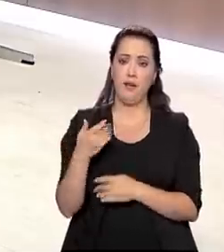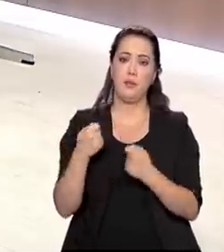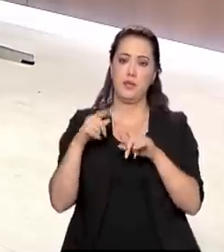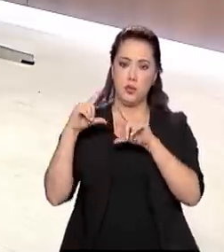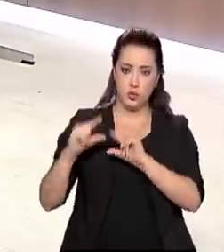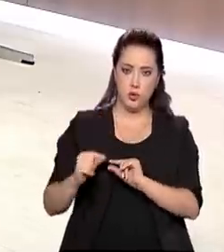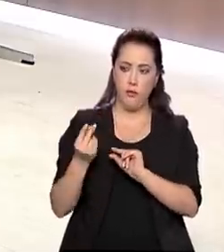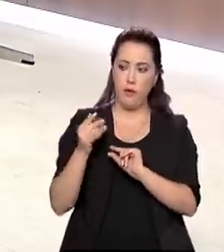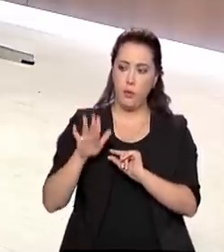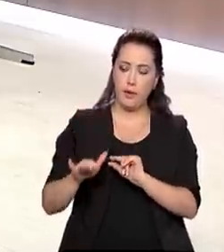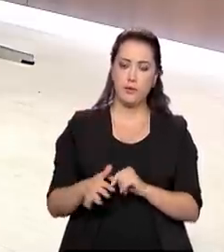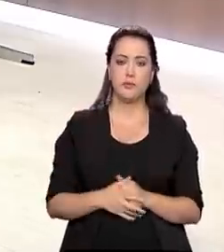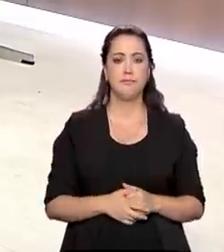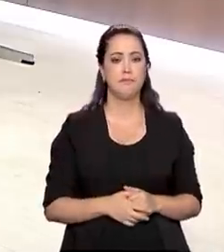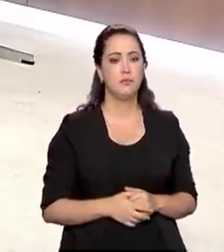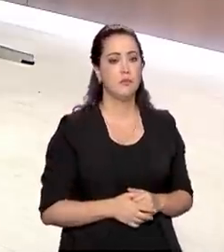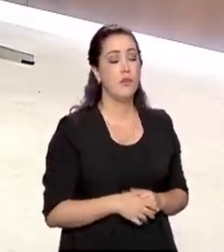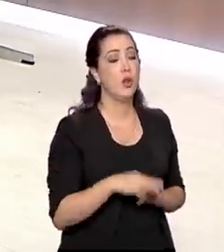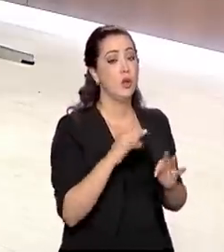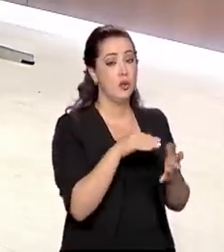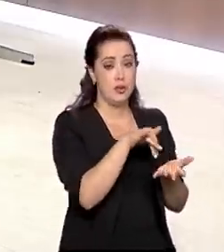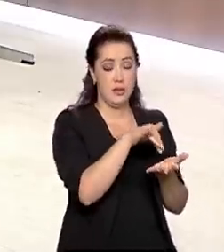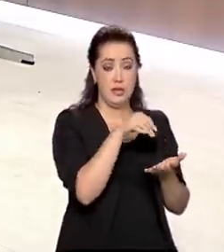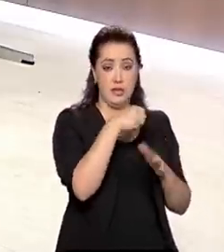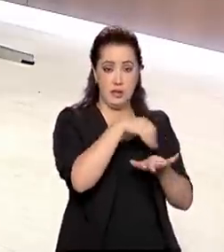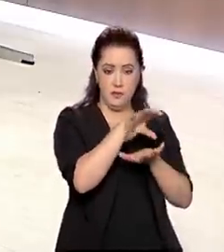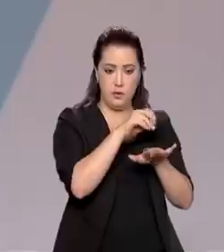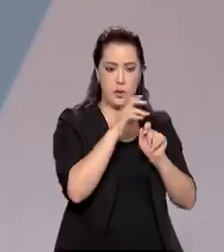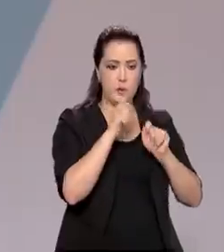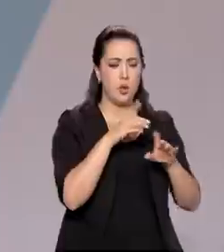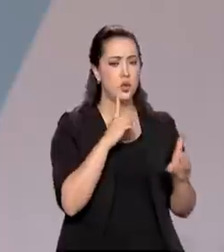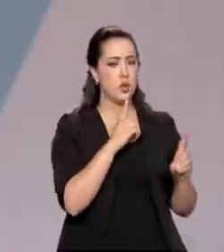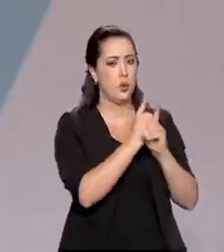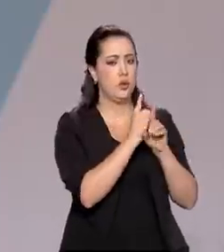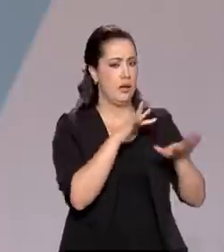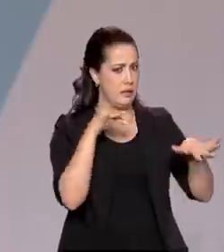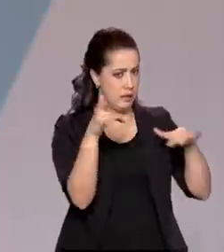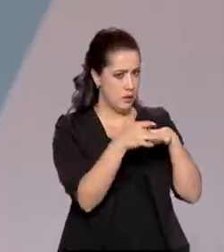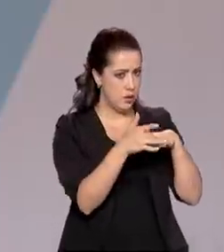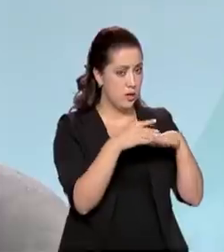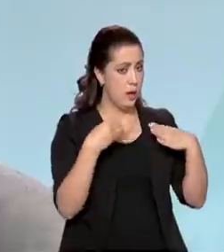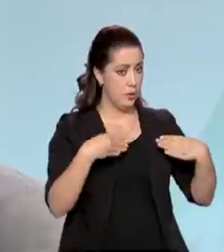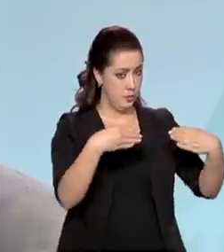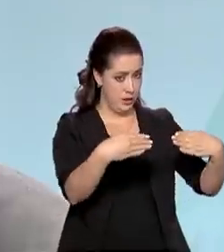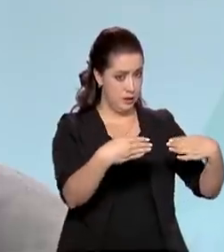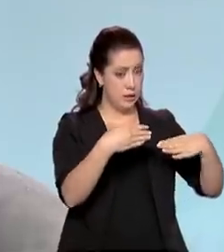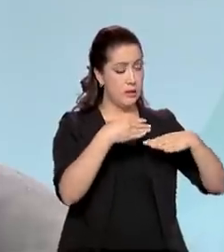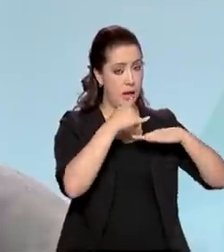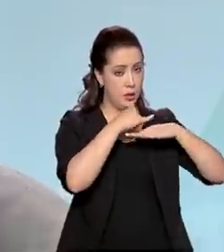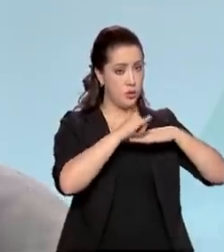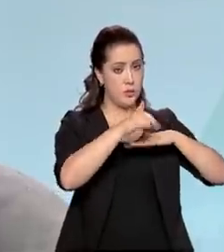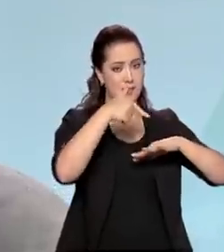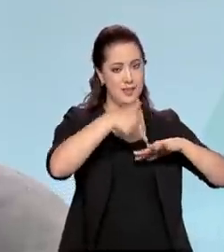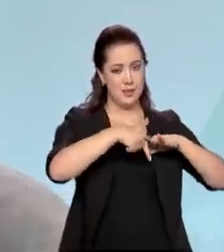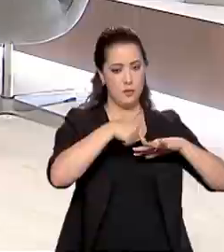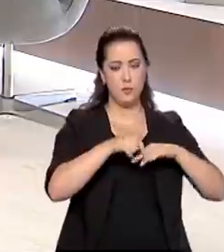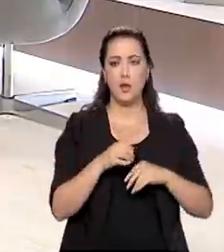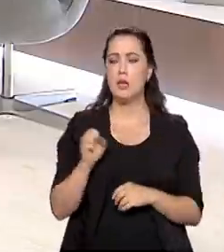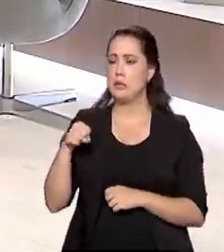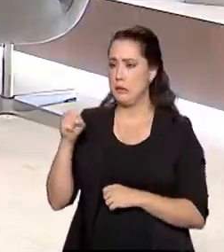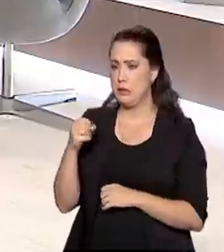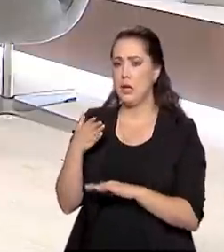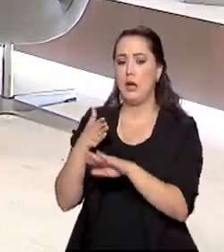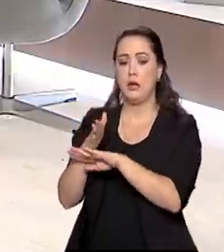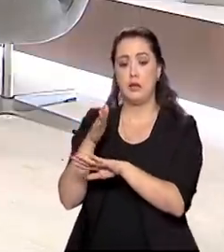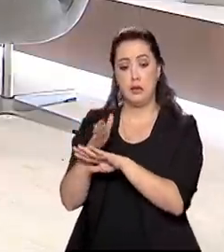comercializados. Secretário, todas essas informações podem ser encontradas nas redes sociais do Ministério de de Energia. Sim, só entrar na página do